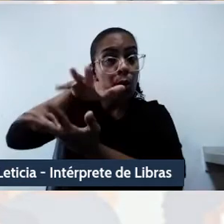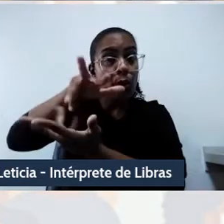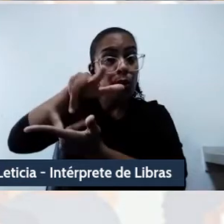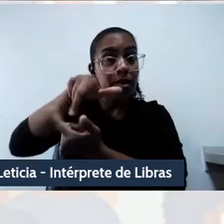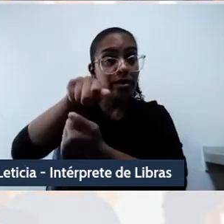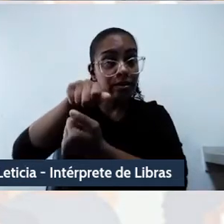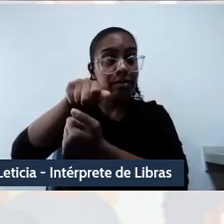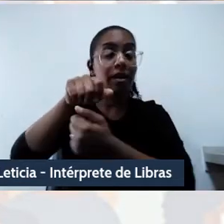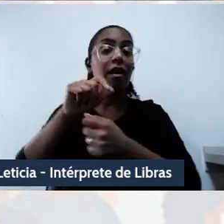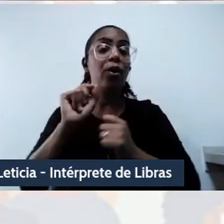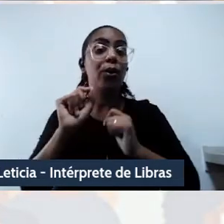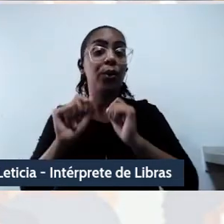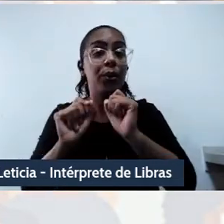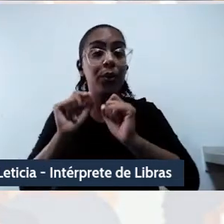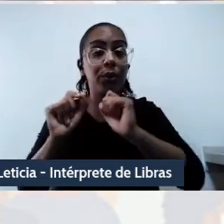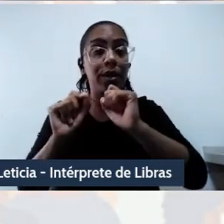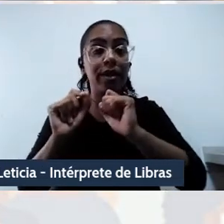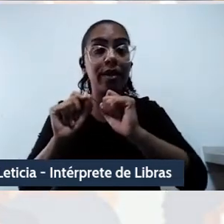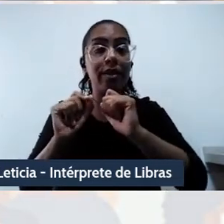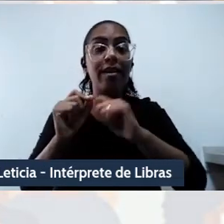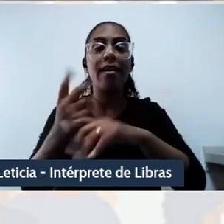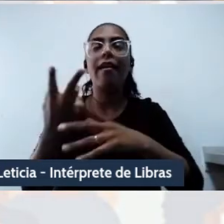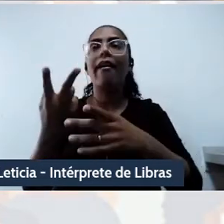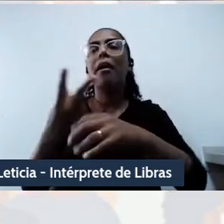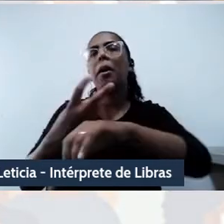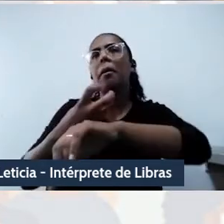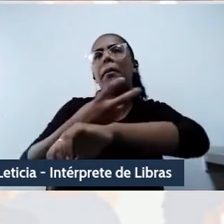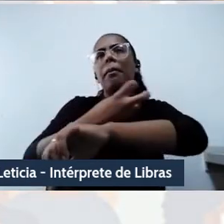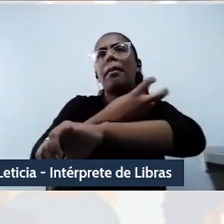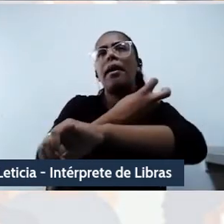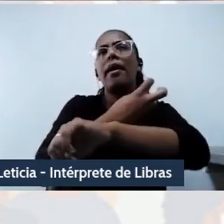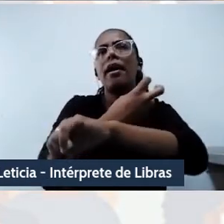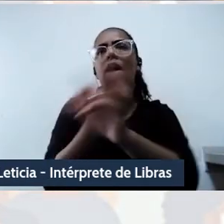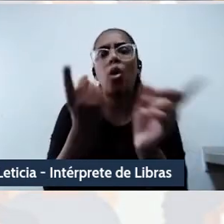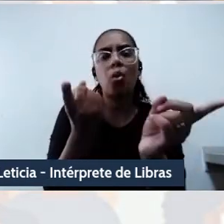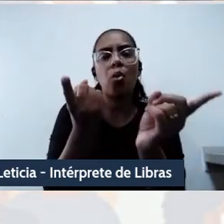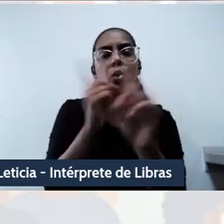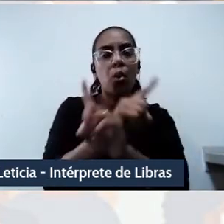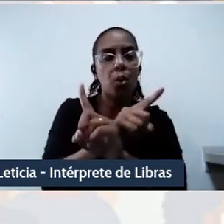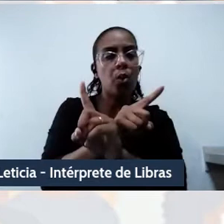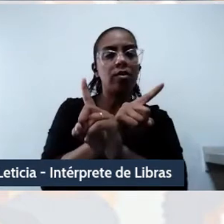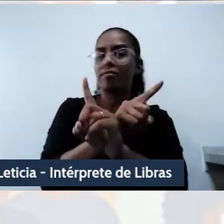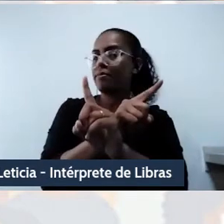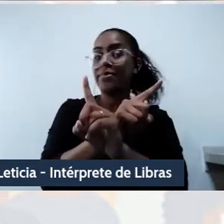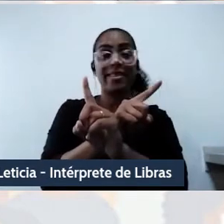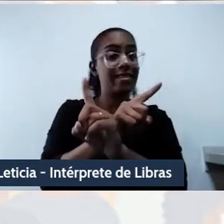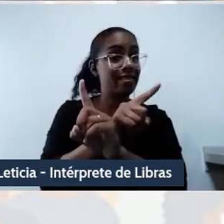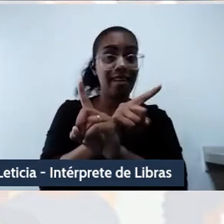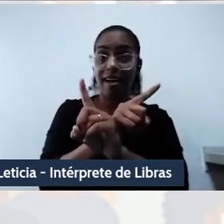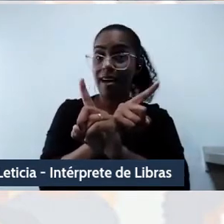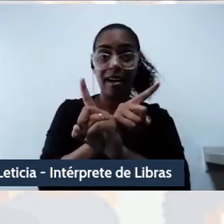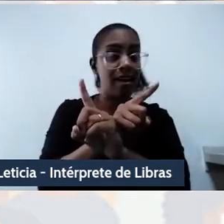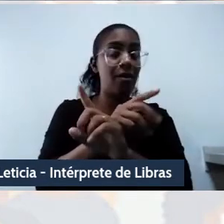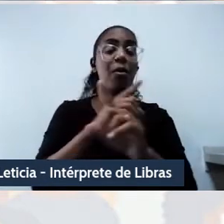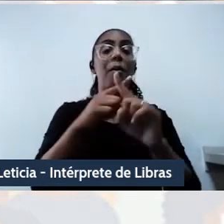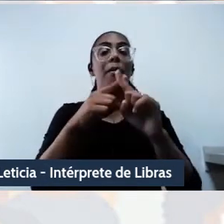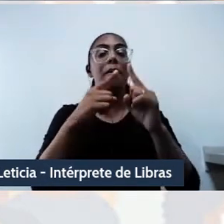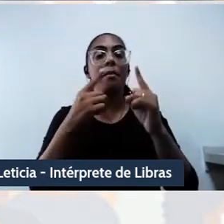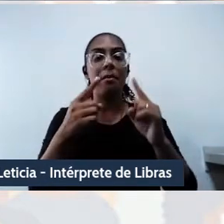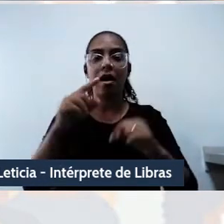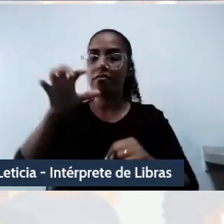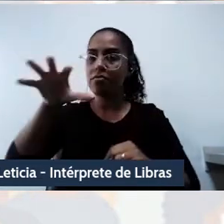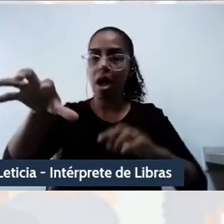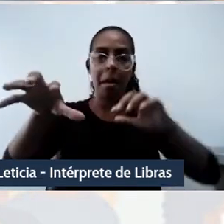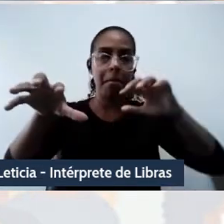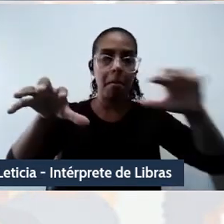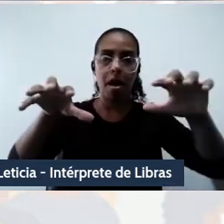constituindo-as sob uma episteme não necessariamente oposta, mas dessubstancializada, territorializada sem